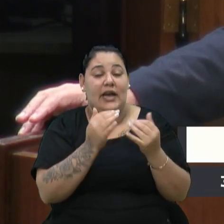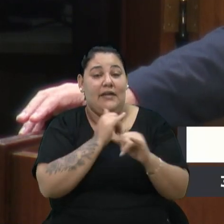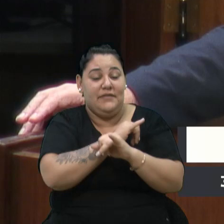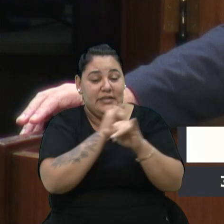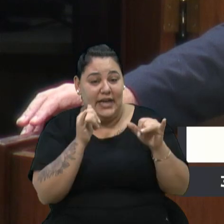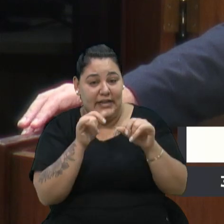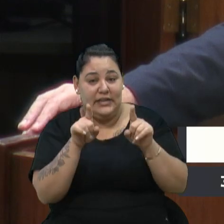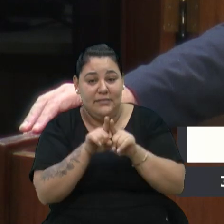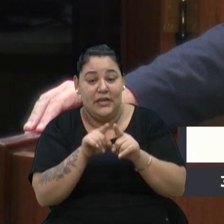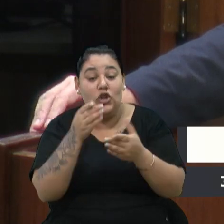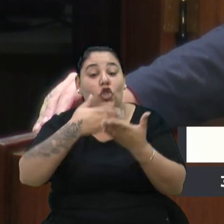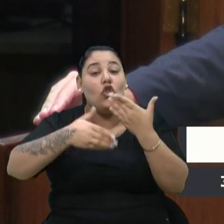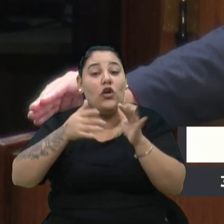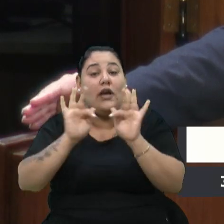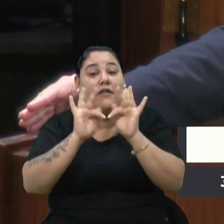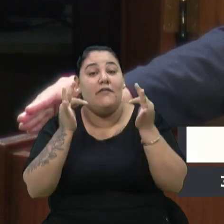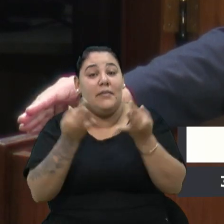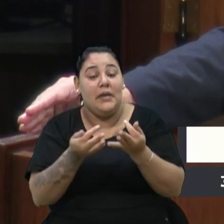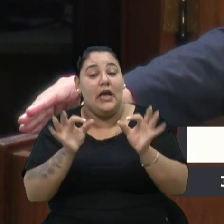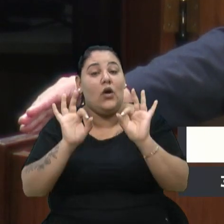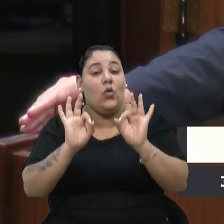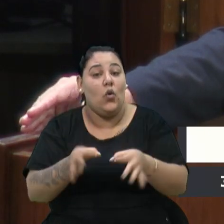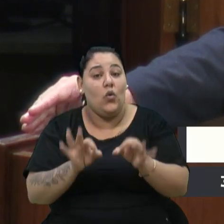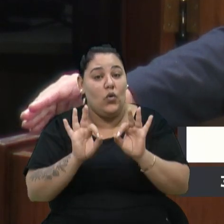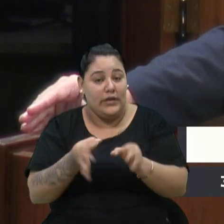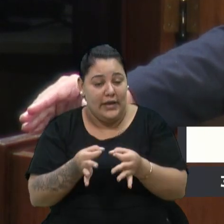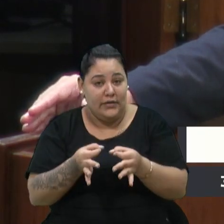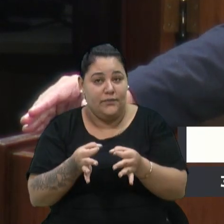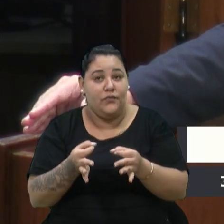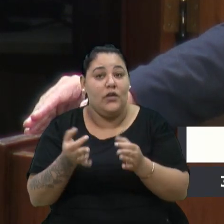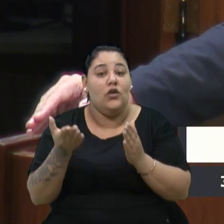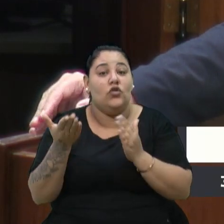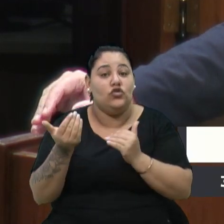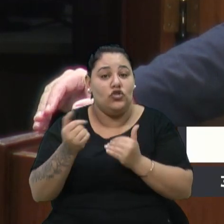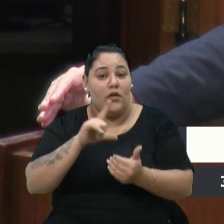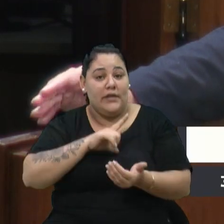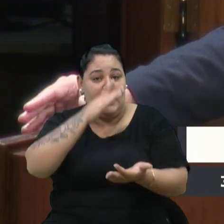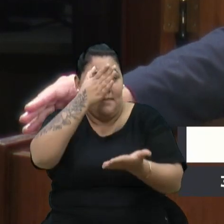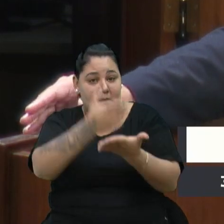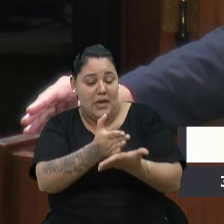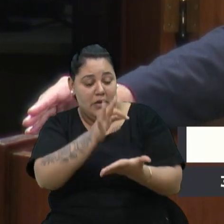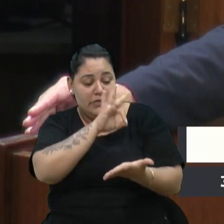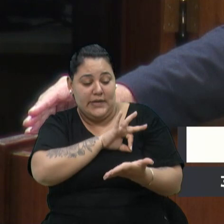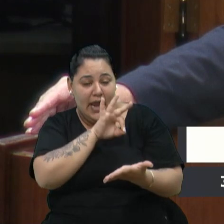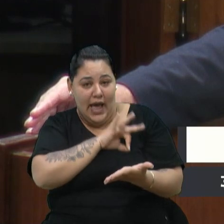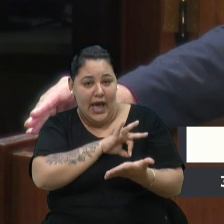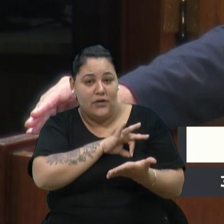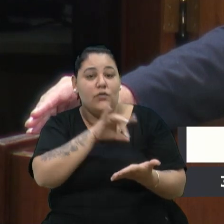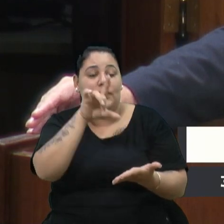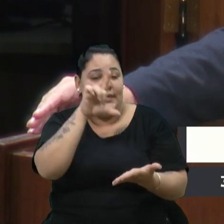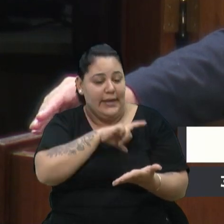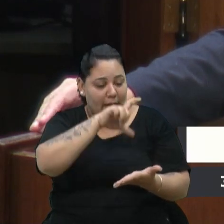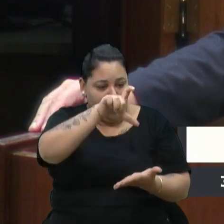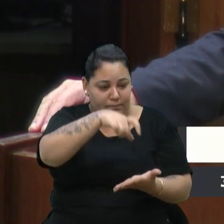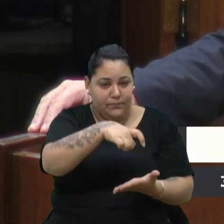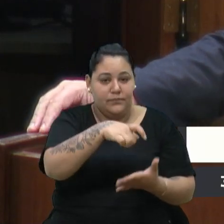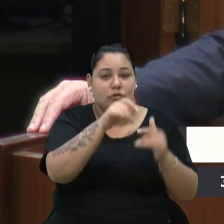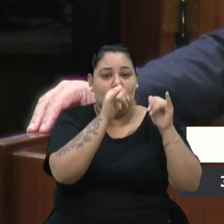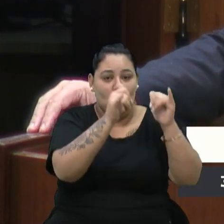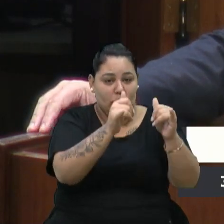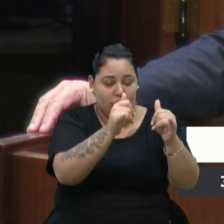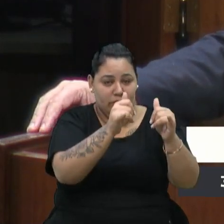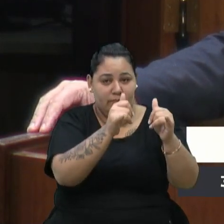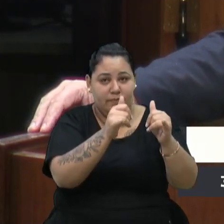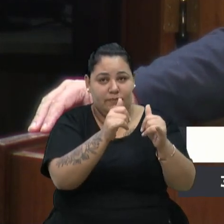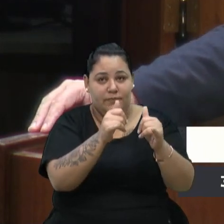concordaram, os jovens recebem meio salário mínimo, vale transporte, e eles juram